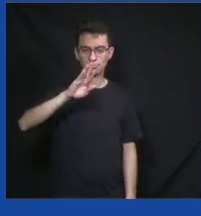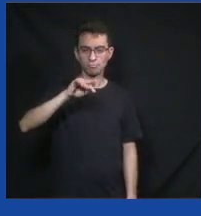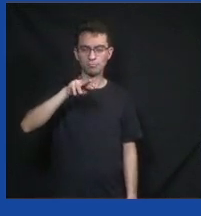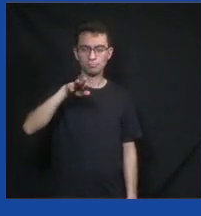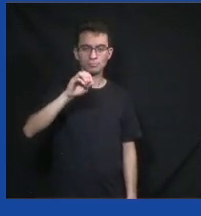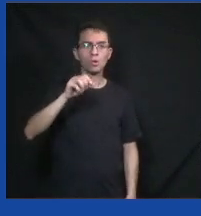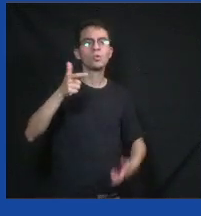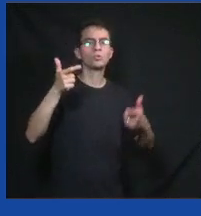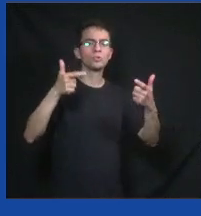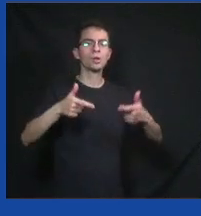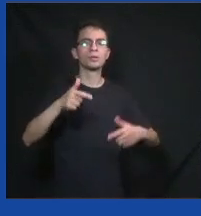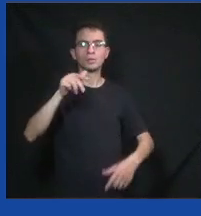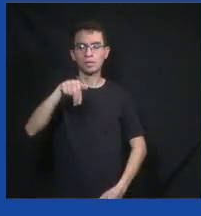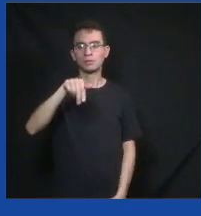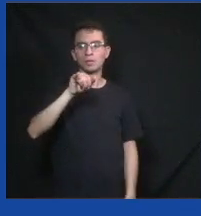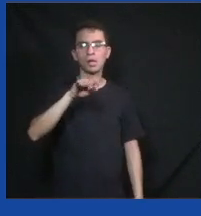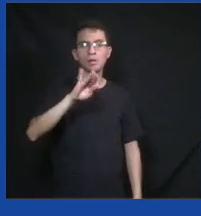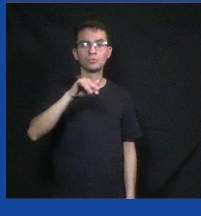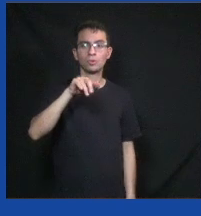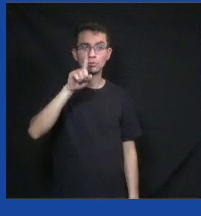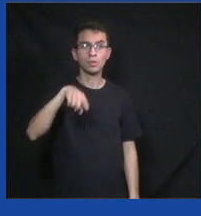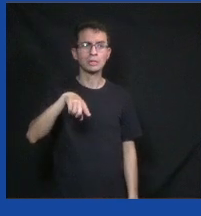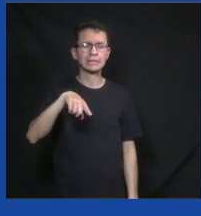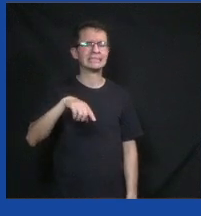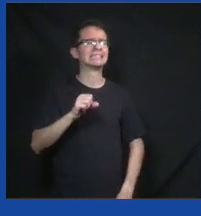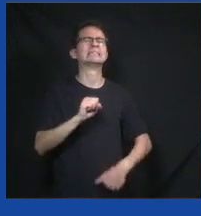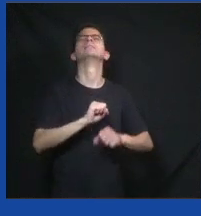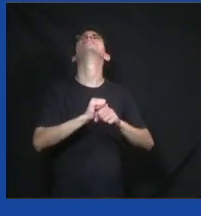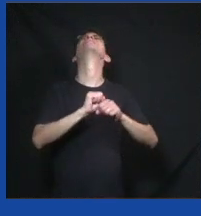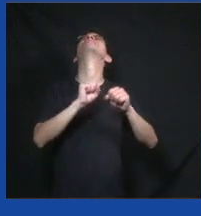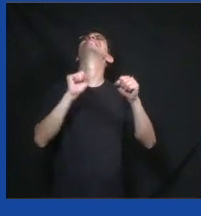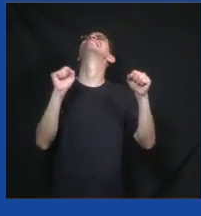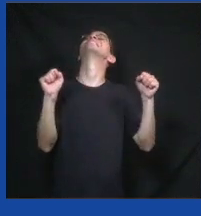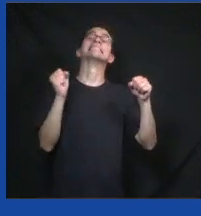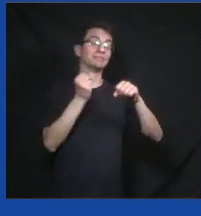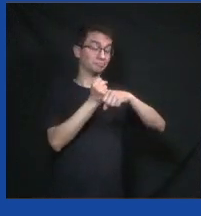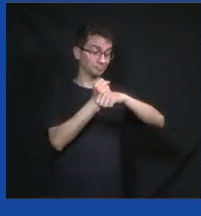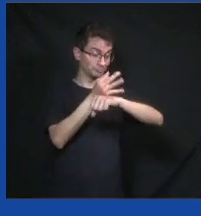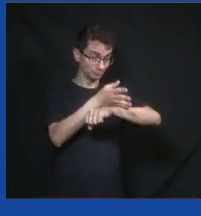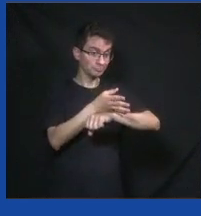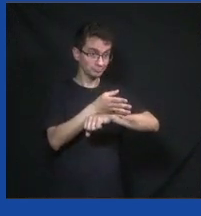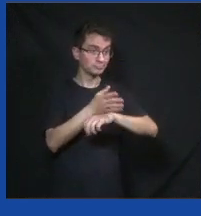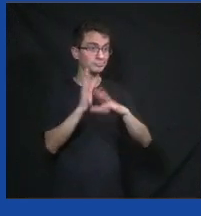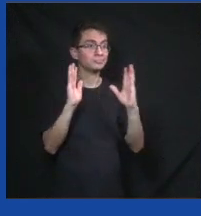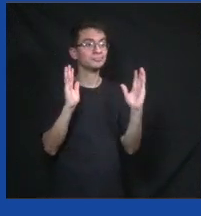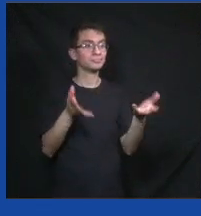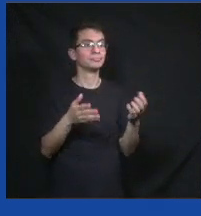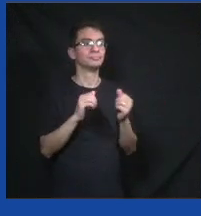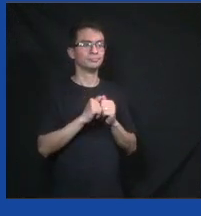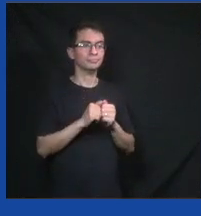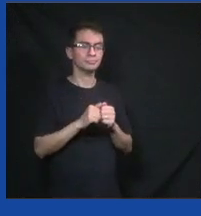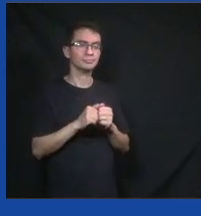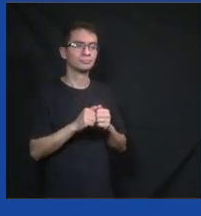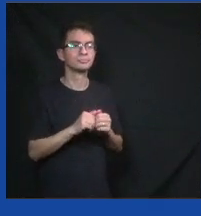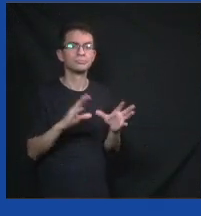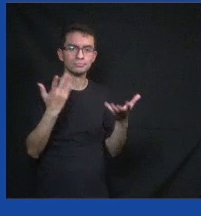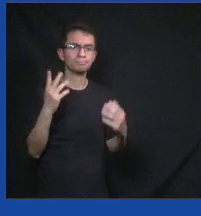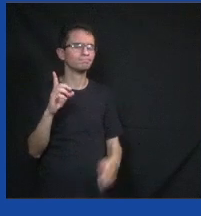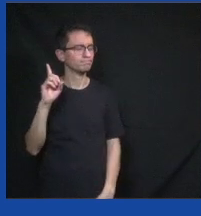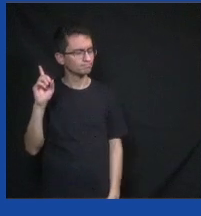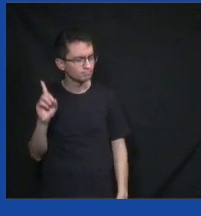e por ser porteiro ele acorda muito cedo, ele é cobrador de ônibus, desculpa, e por ele acordar muito cedo ele vai